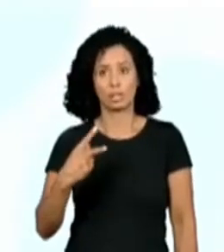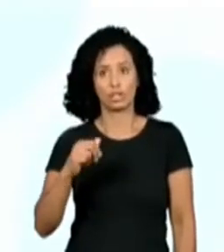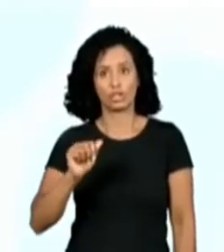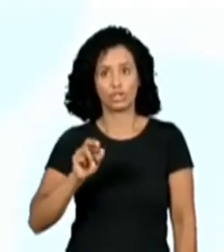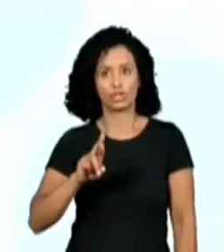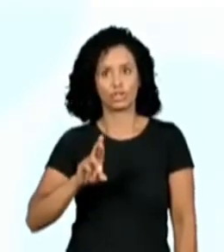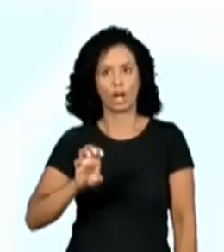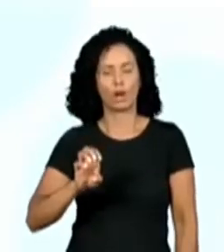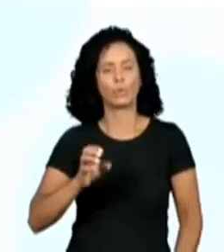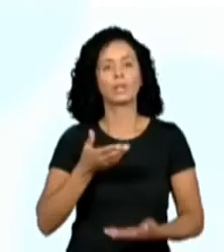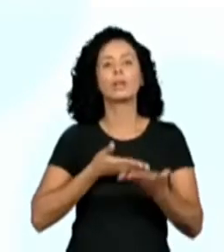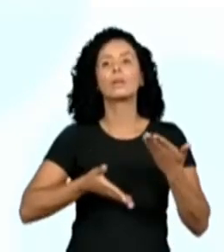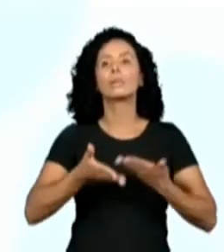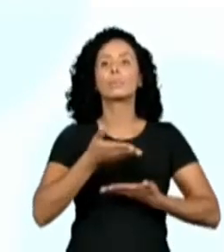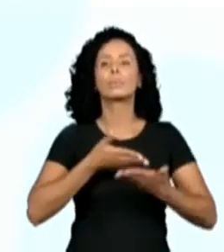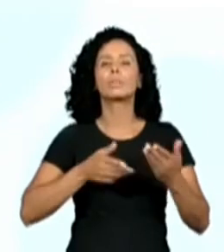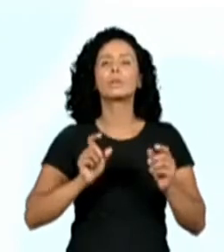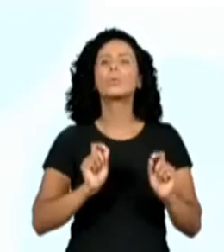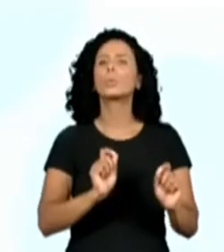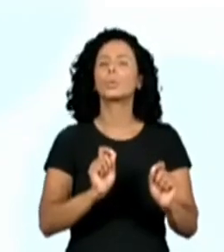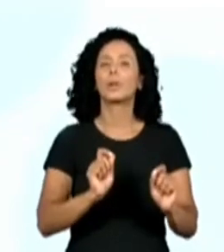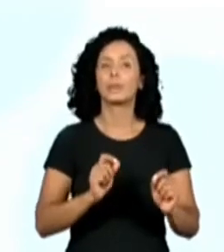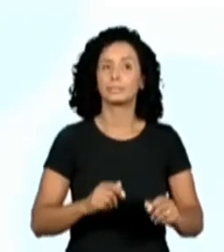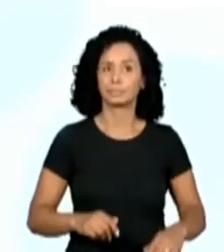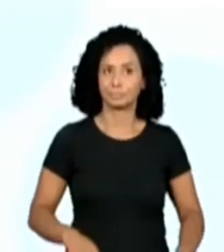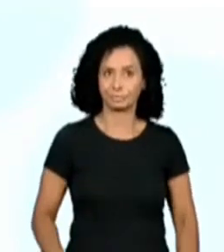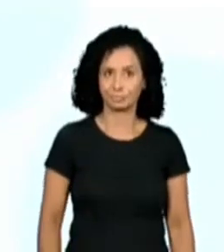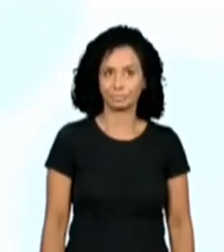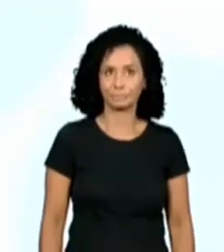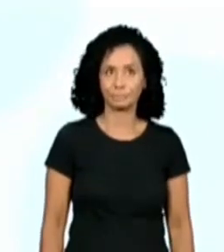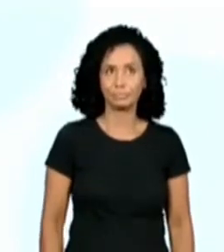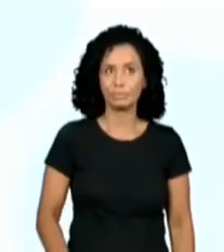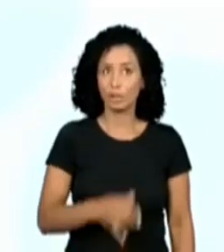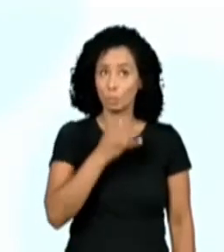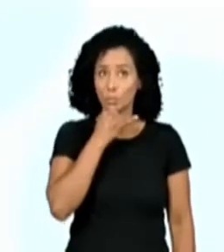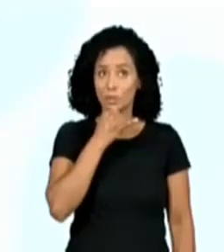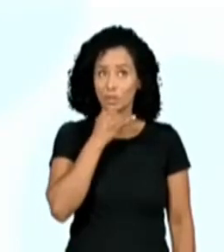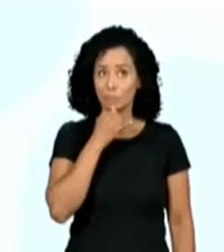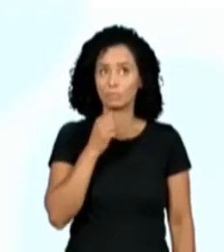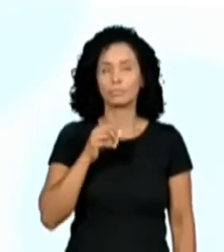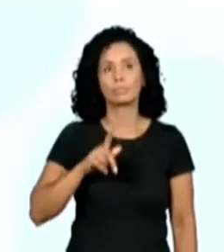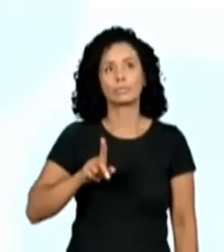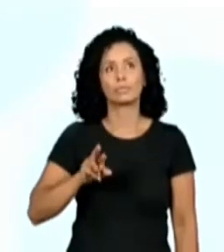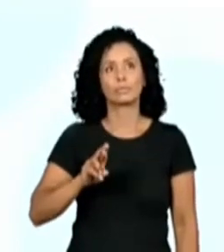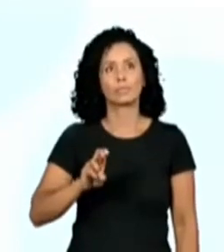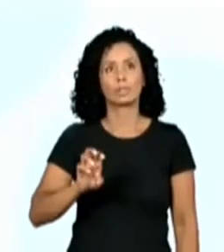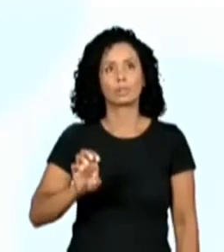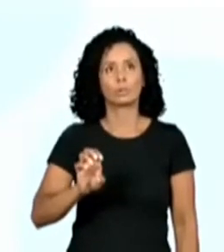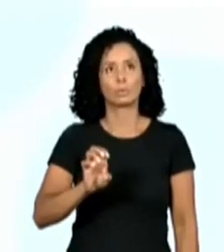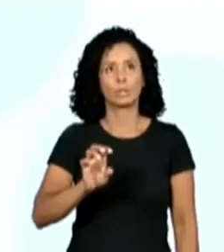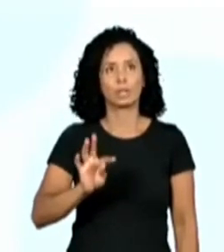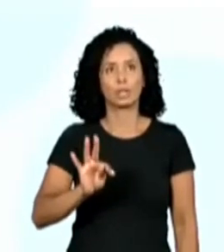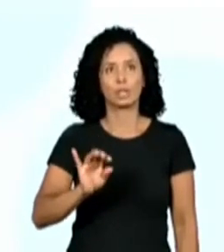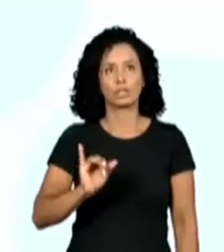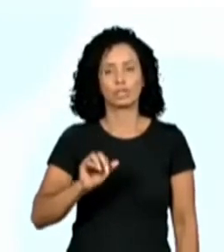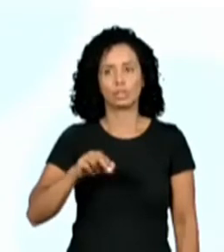a gente vai compartilhar coisa que vocês já conhecem. Olha só. Greetings, que são os cumprimentos. Então, a gente vai dar uma olhadinha de novo no hi,